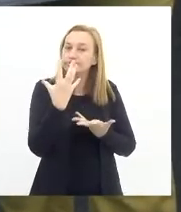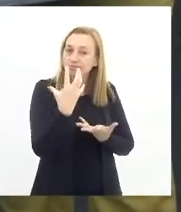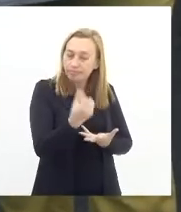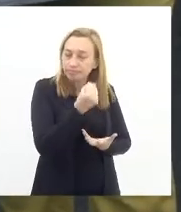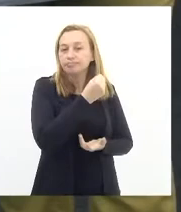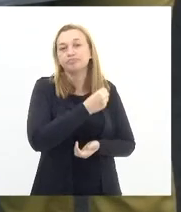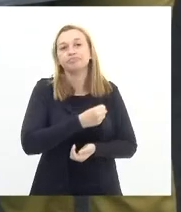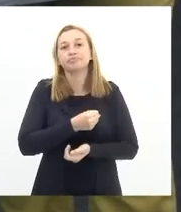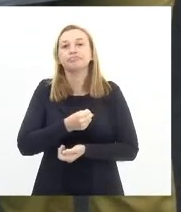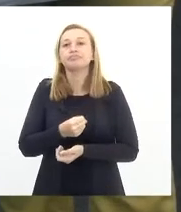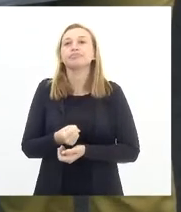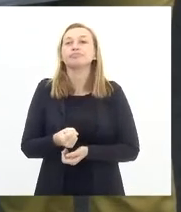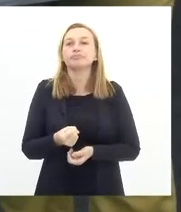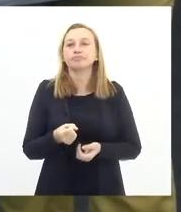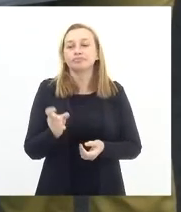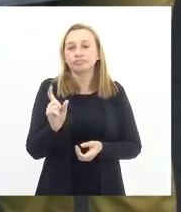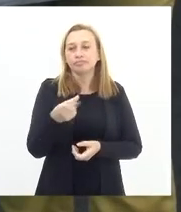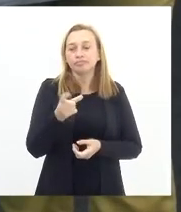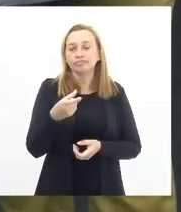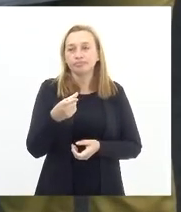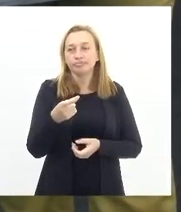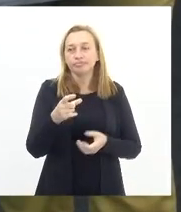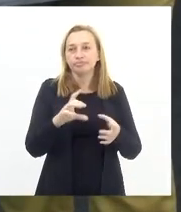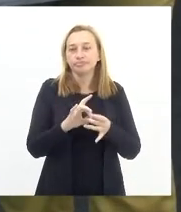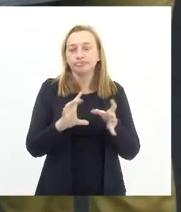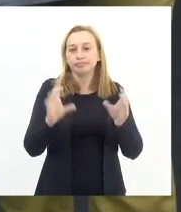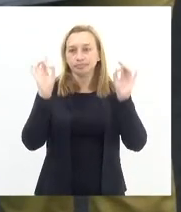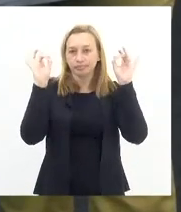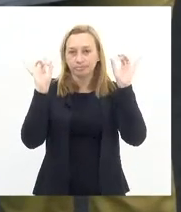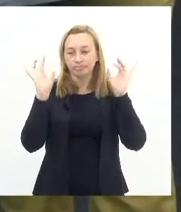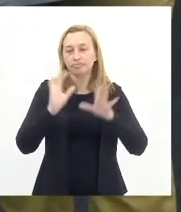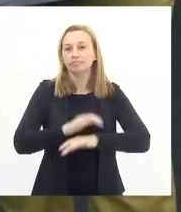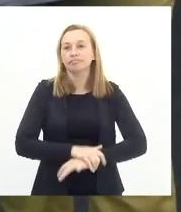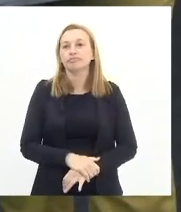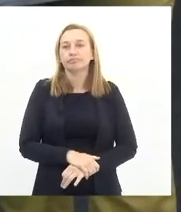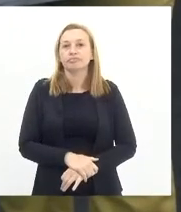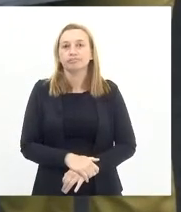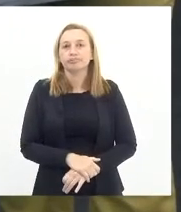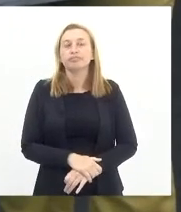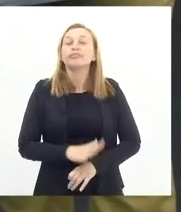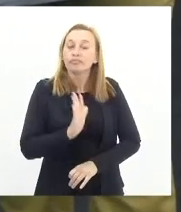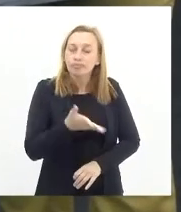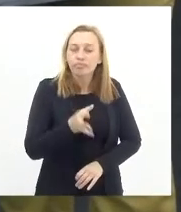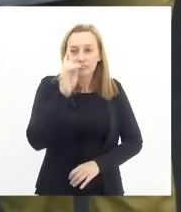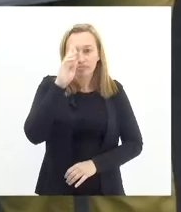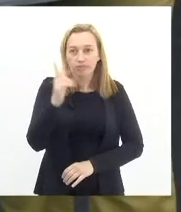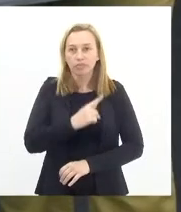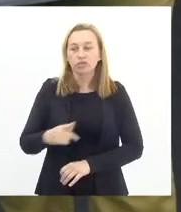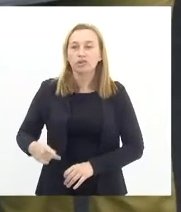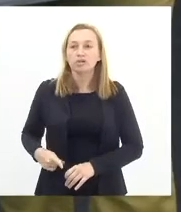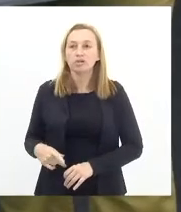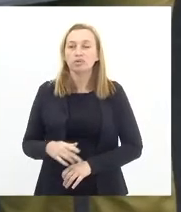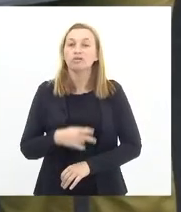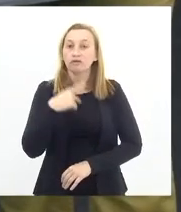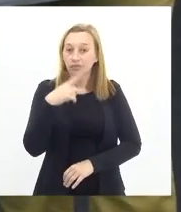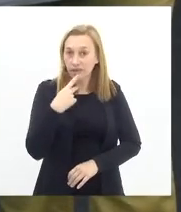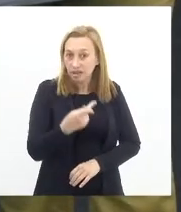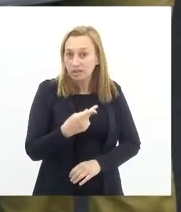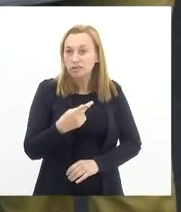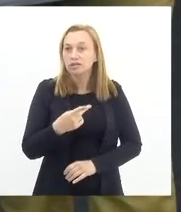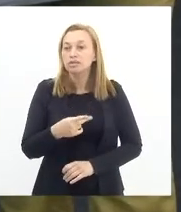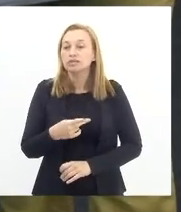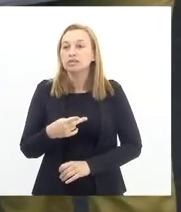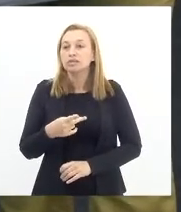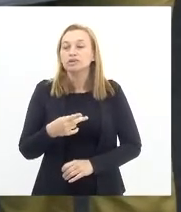a esse crédito adicional especial já senhor presidente que estou falando de